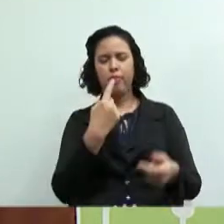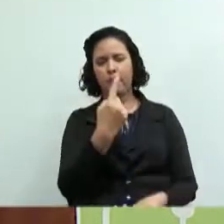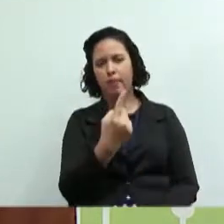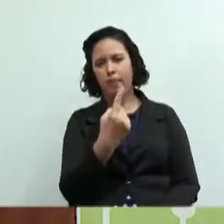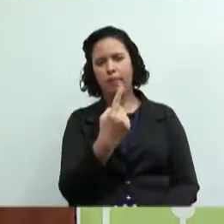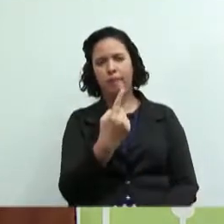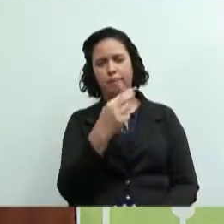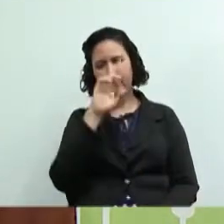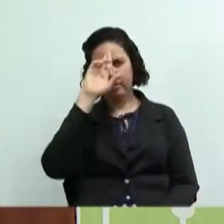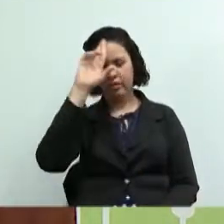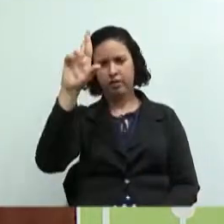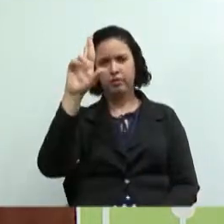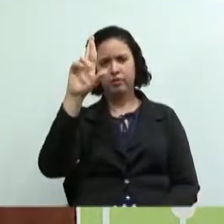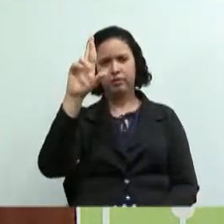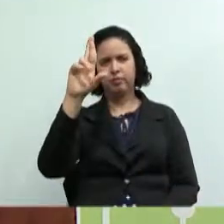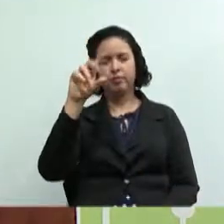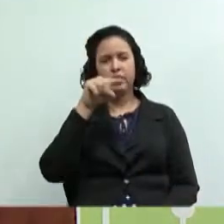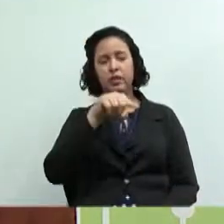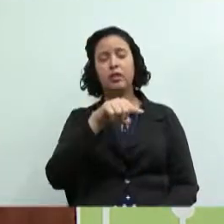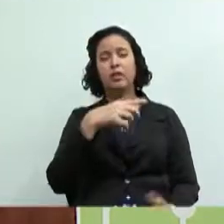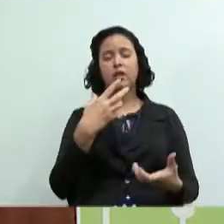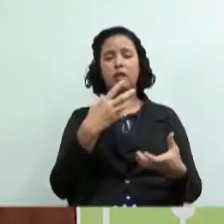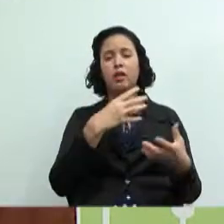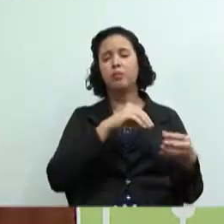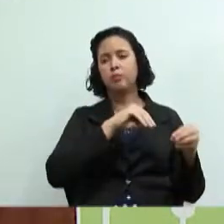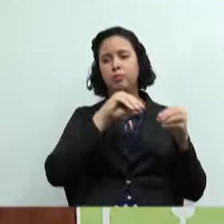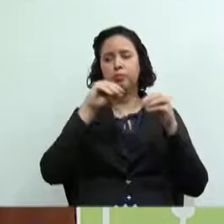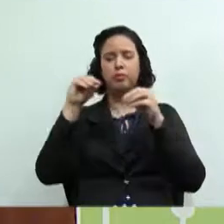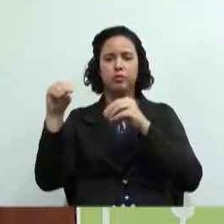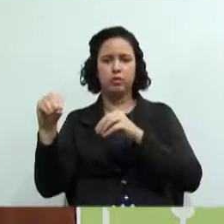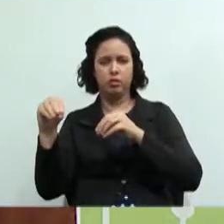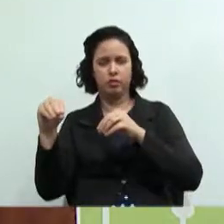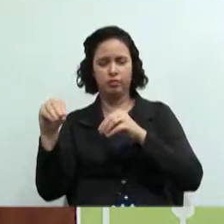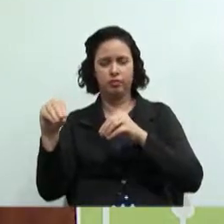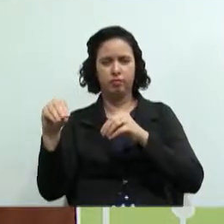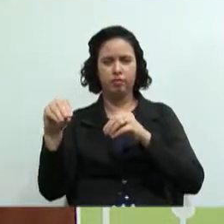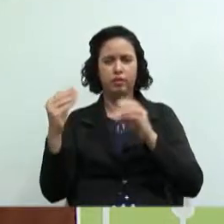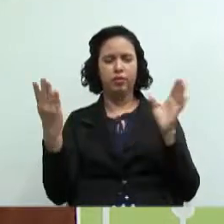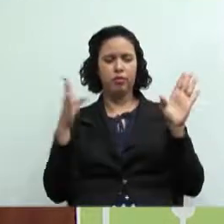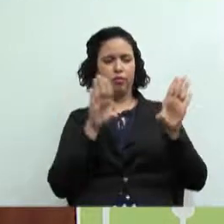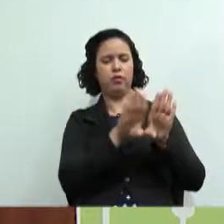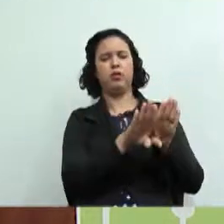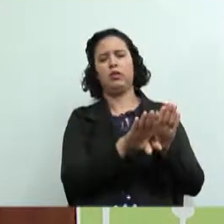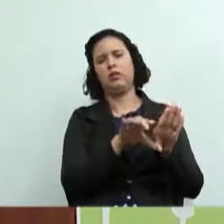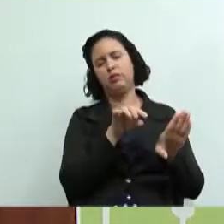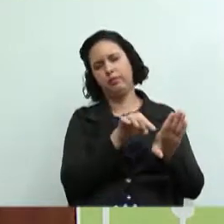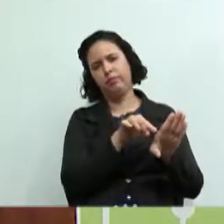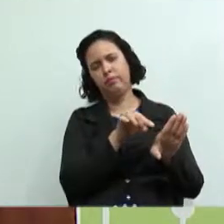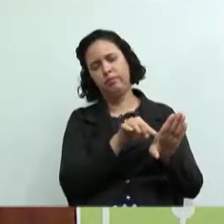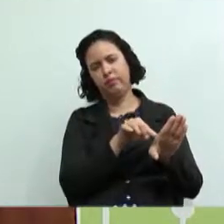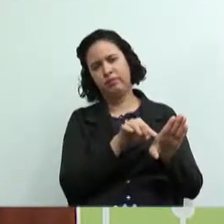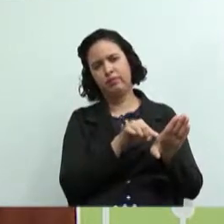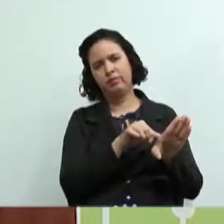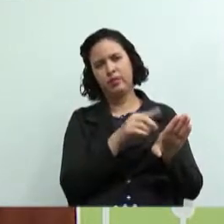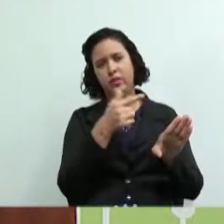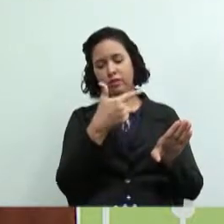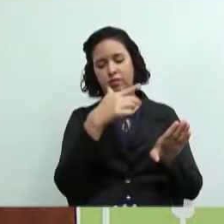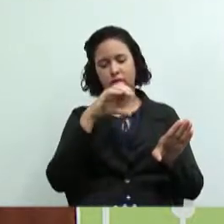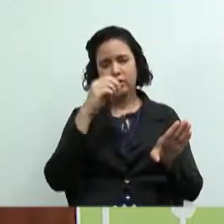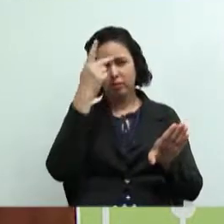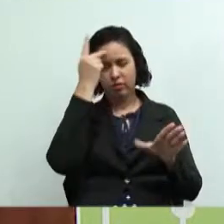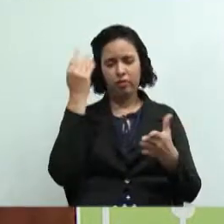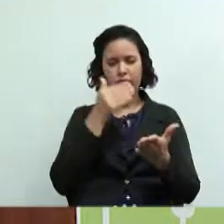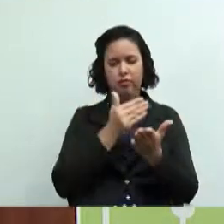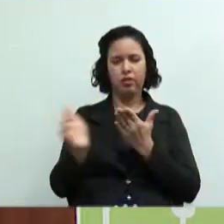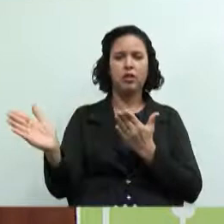mudar de cidade e resolve fechar a marcenaria. E aí essas 20 pessoas vão para a rua, desempregadas. casos desses